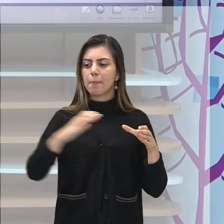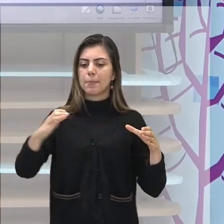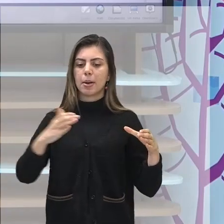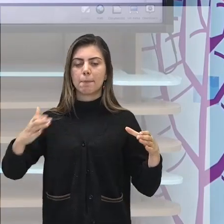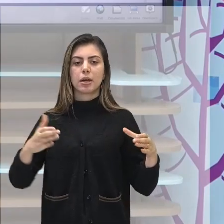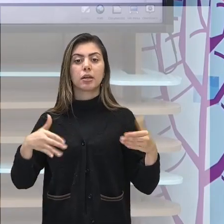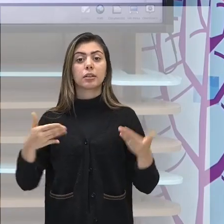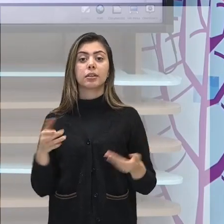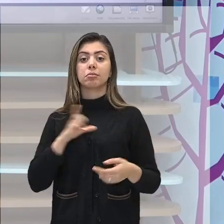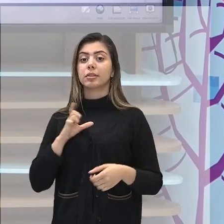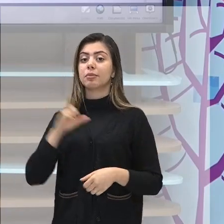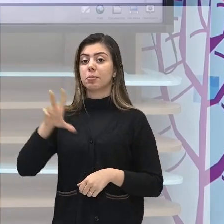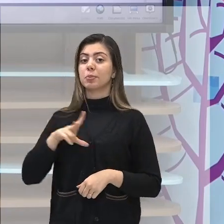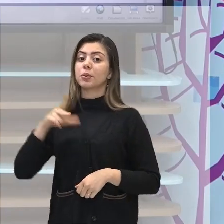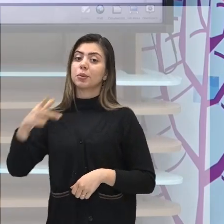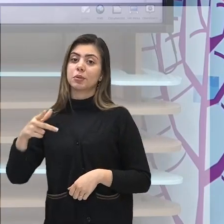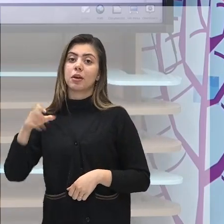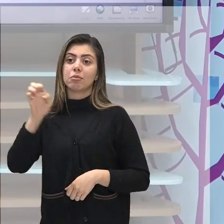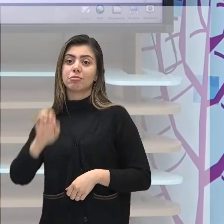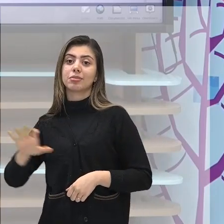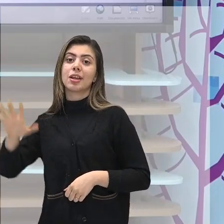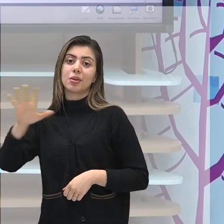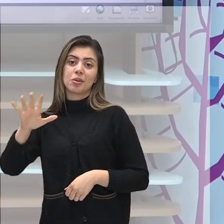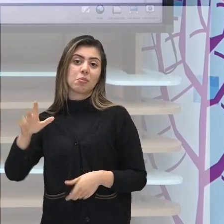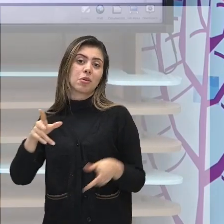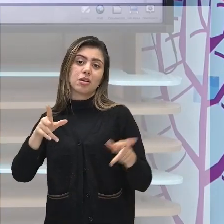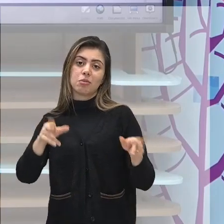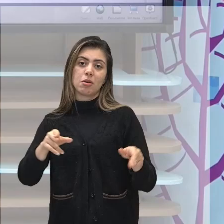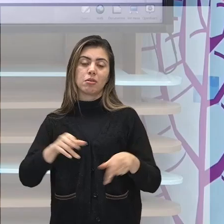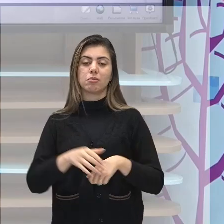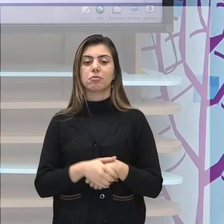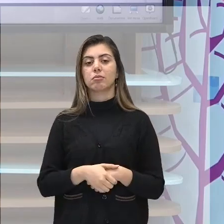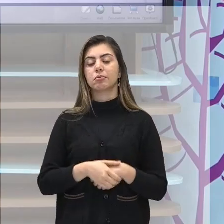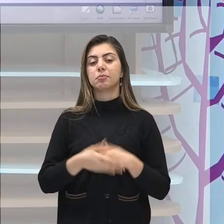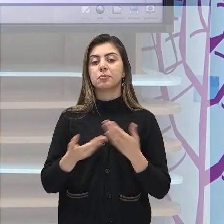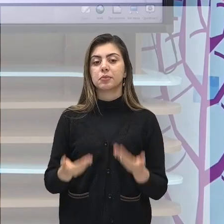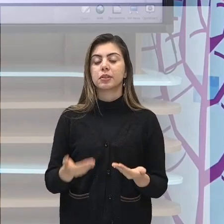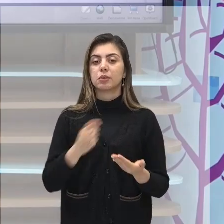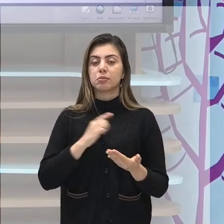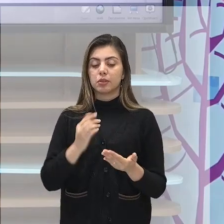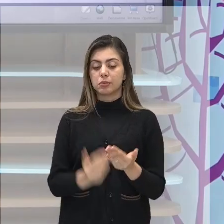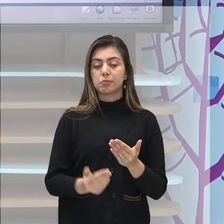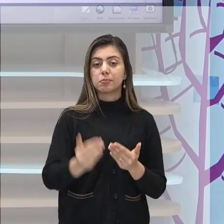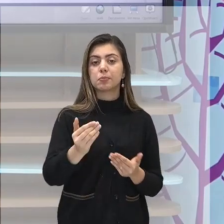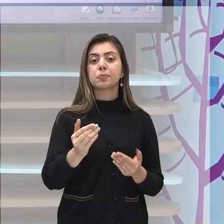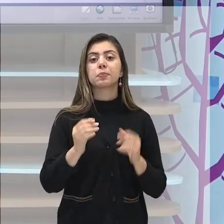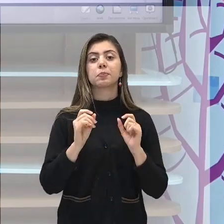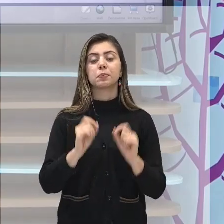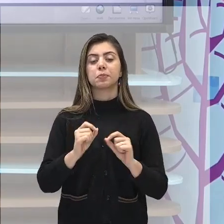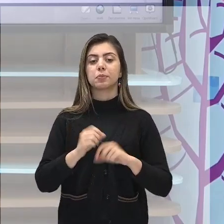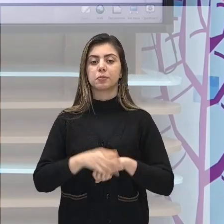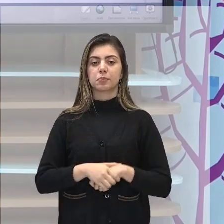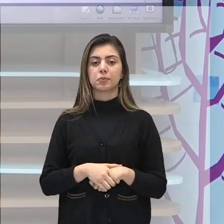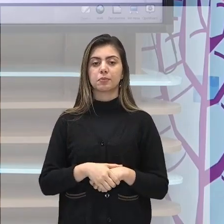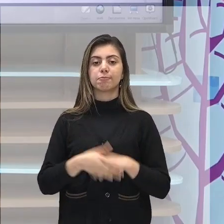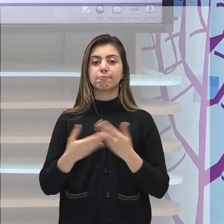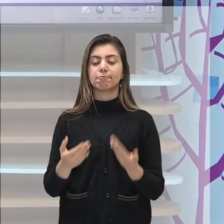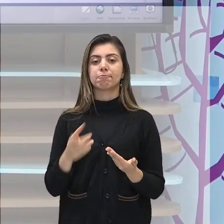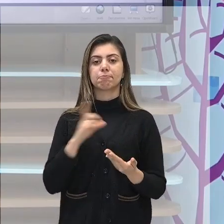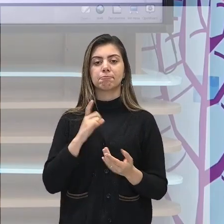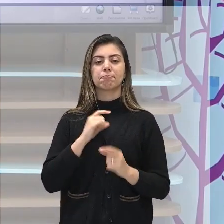no continente europeu, não ficou fora disso. Então, a partir do momento que o